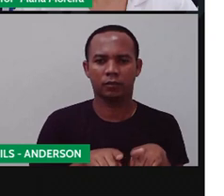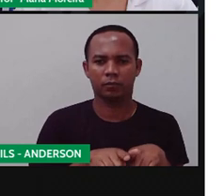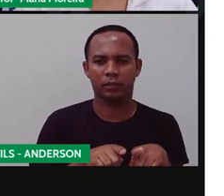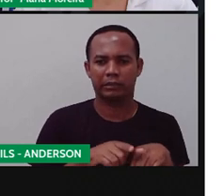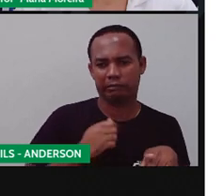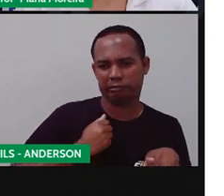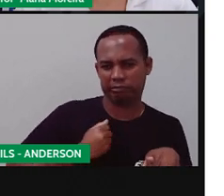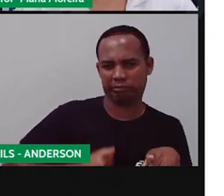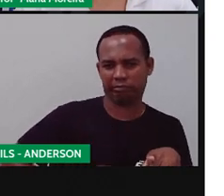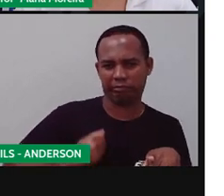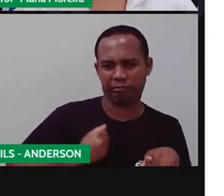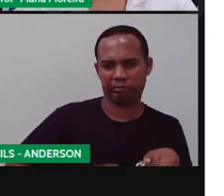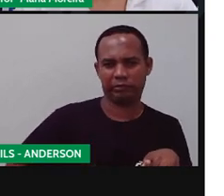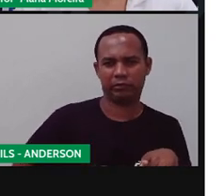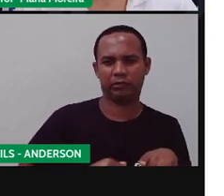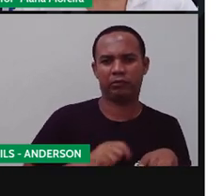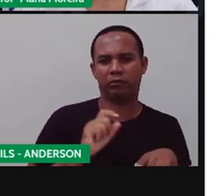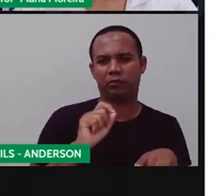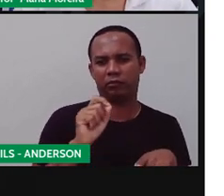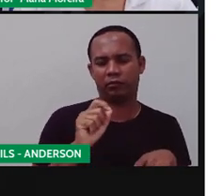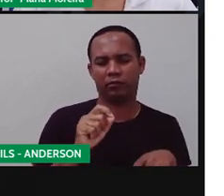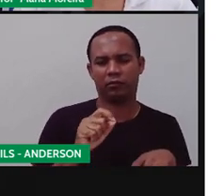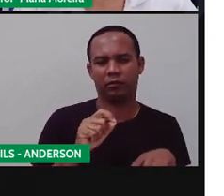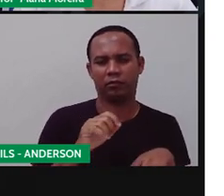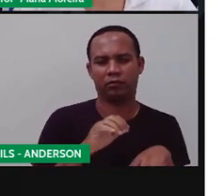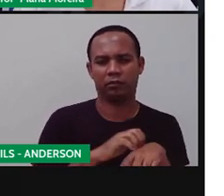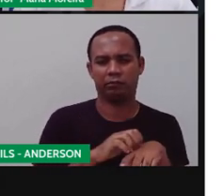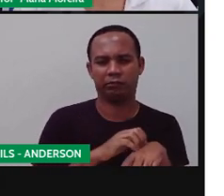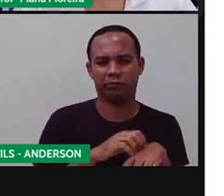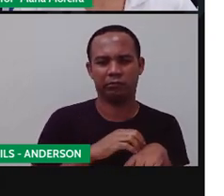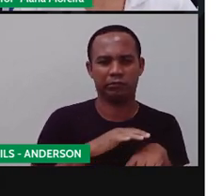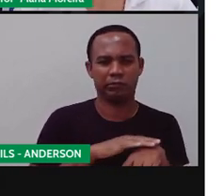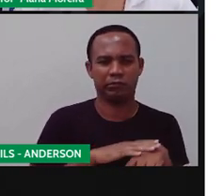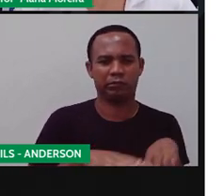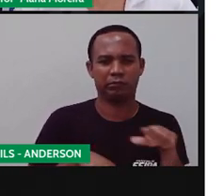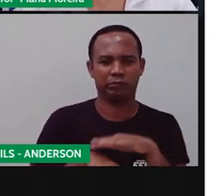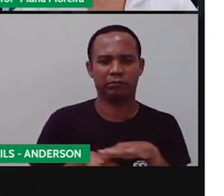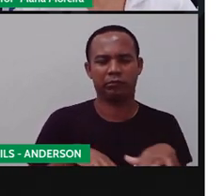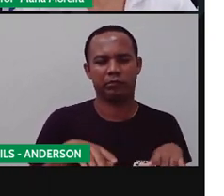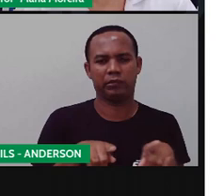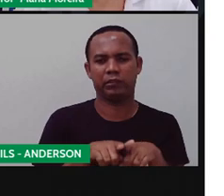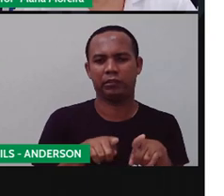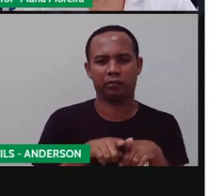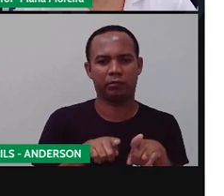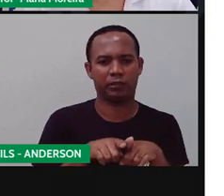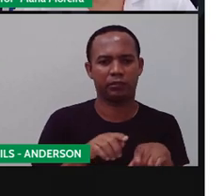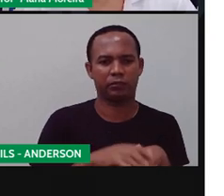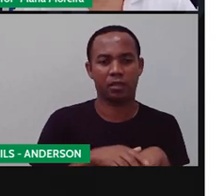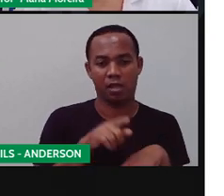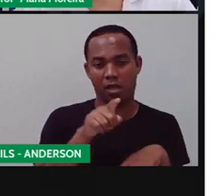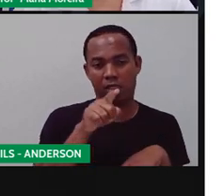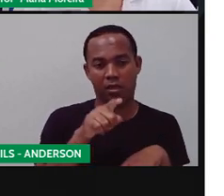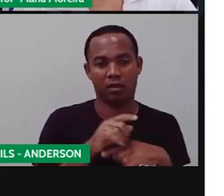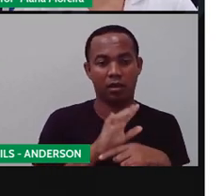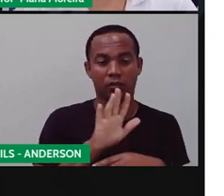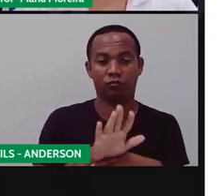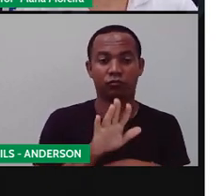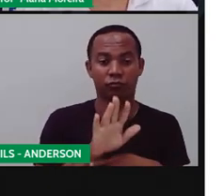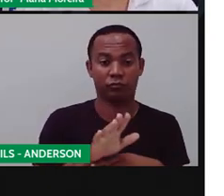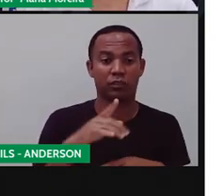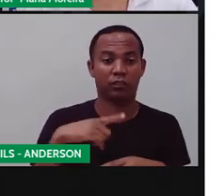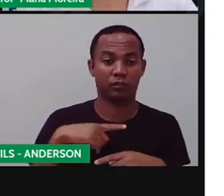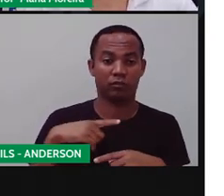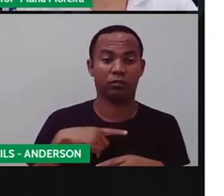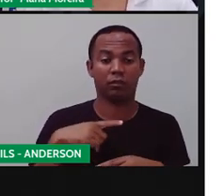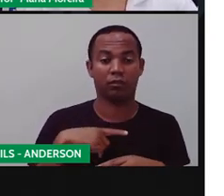Antidiarreia, espectorante, cicatrizante diurética, não sabia que a jaqueira, na verdade, tinha